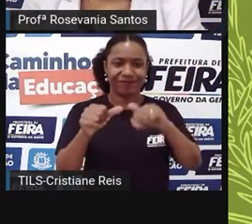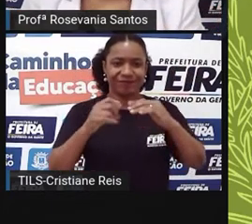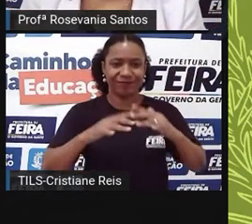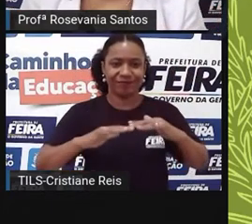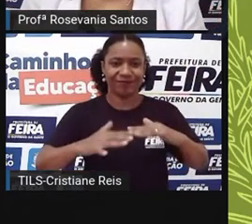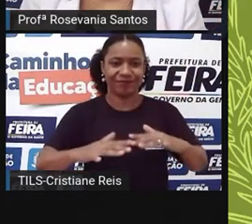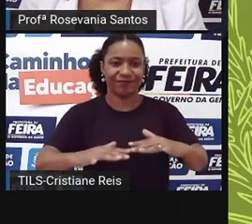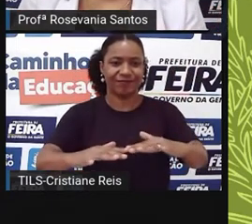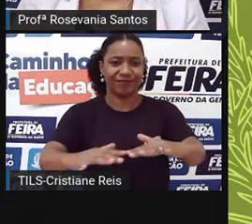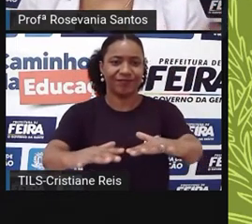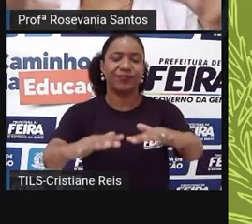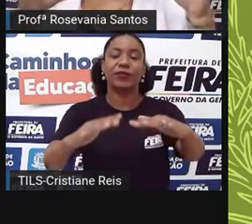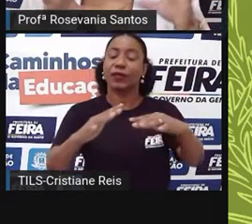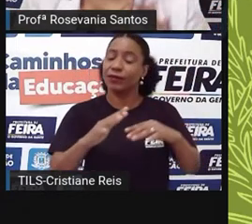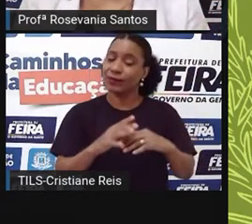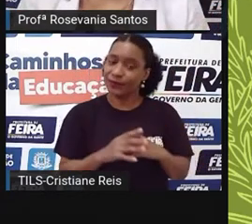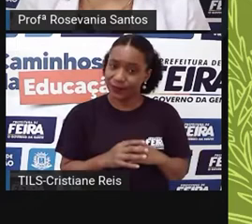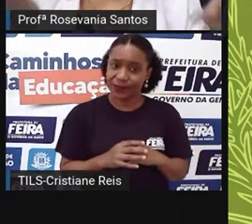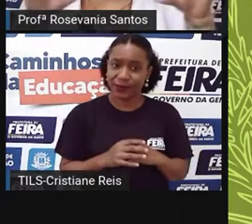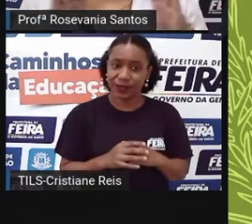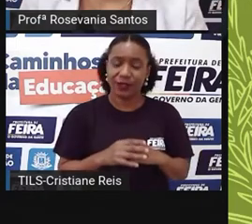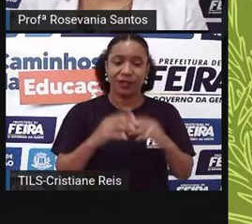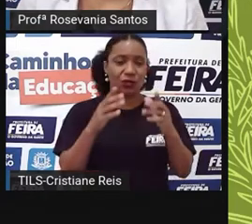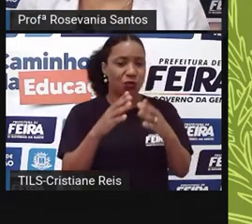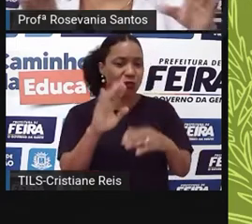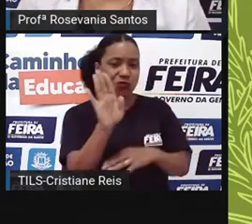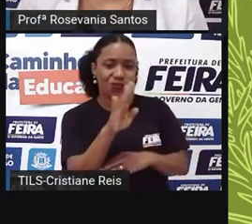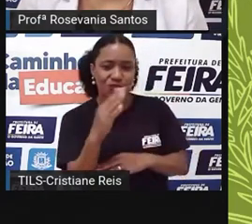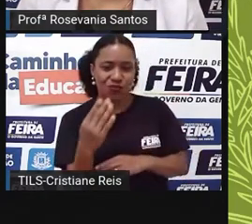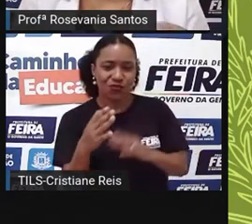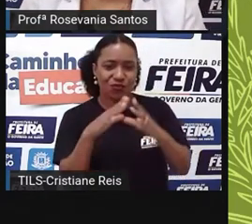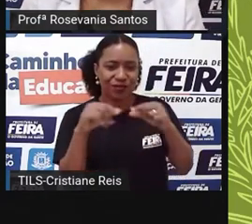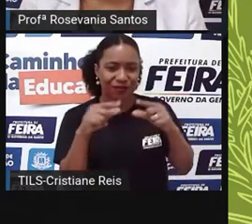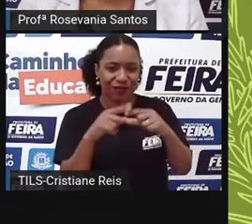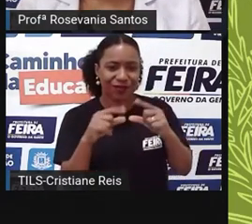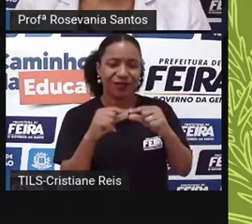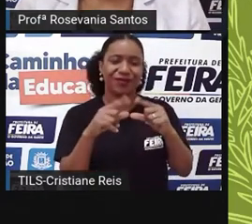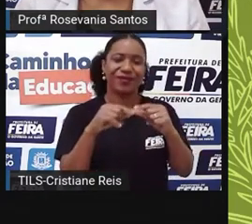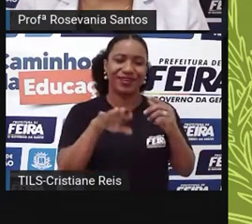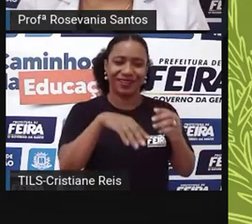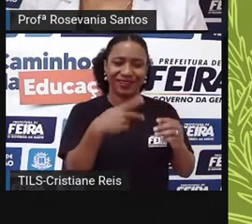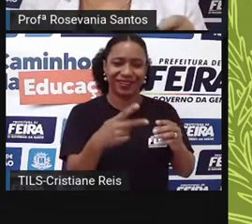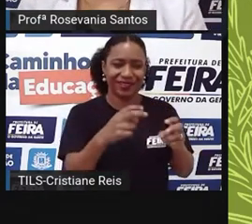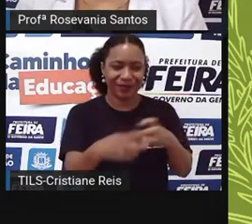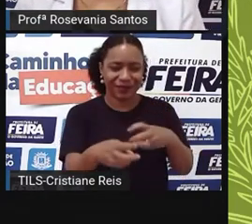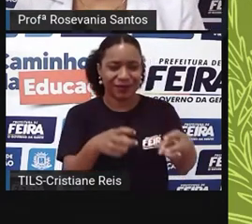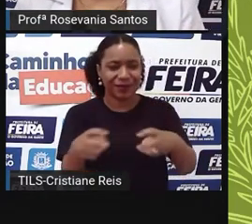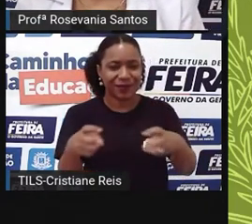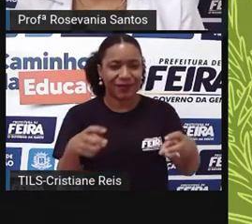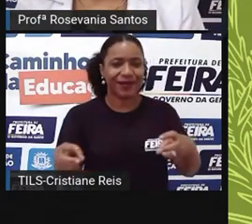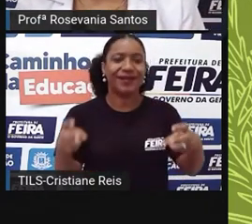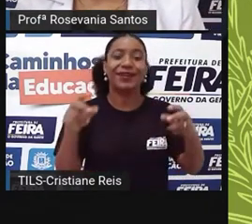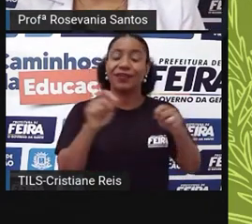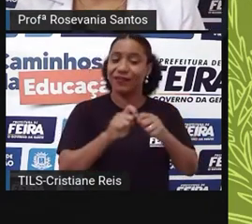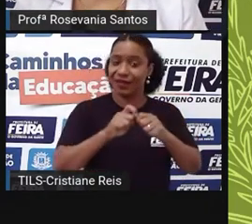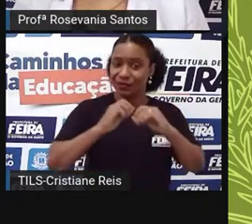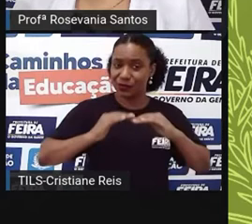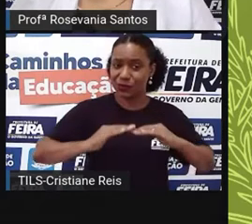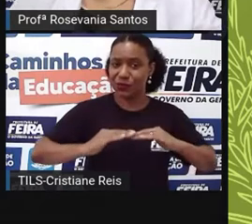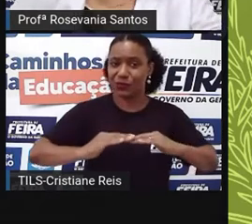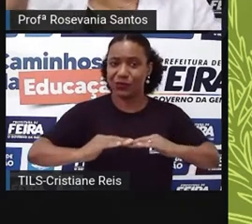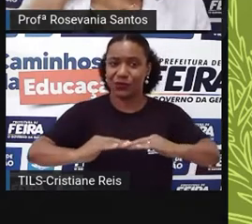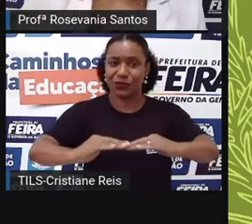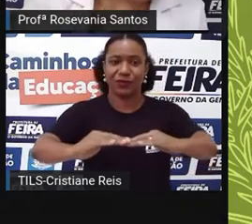se autoalimentando novamente. Então, essas folhas, esses galhos, essas coisas que vão se juntando lá no solo formam de novo a camada úmica.